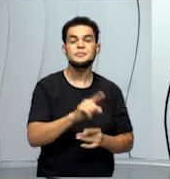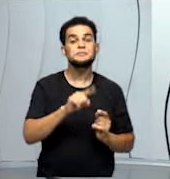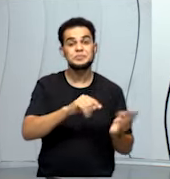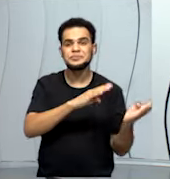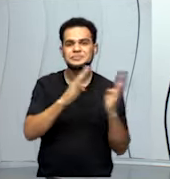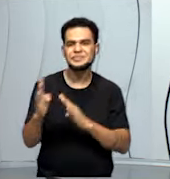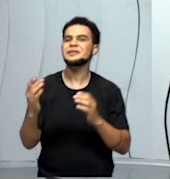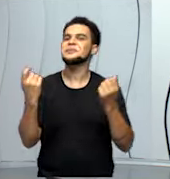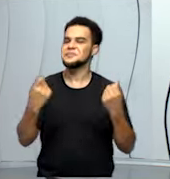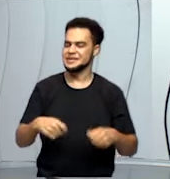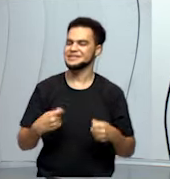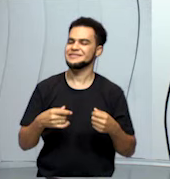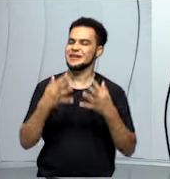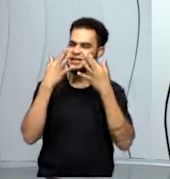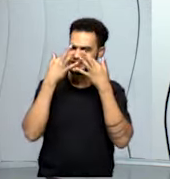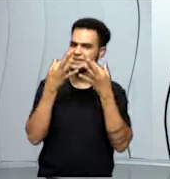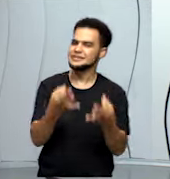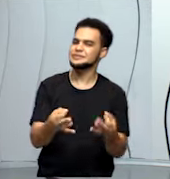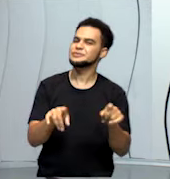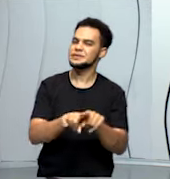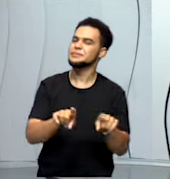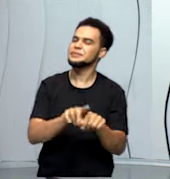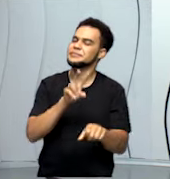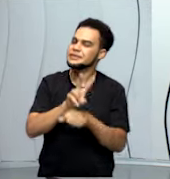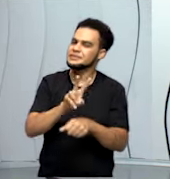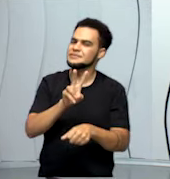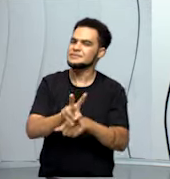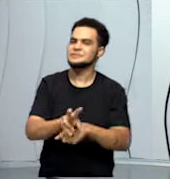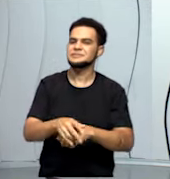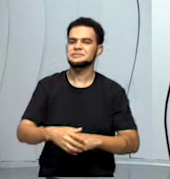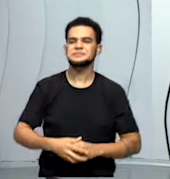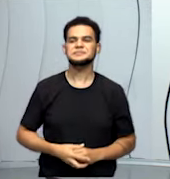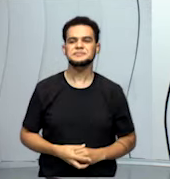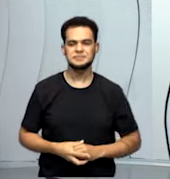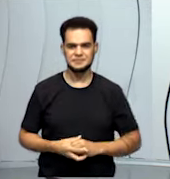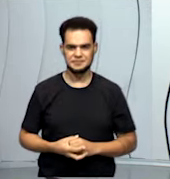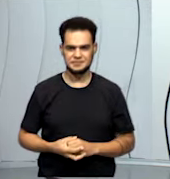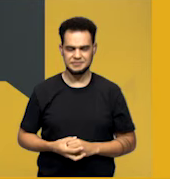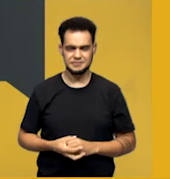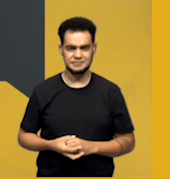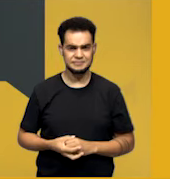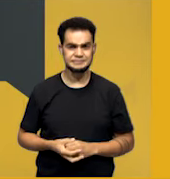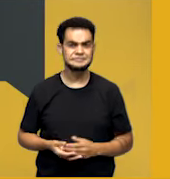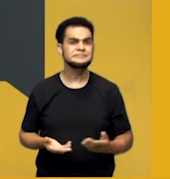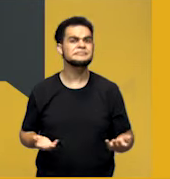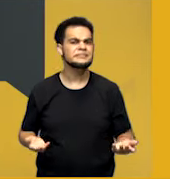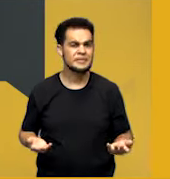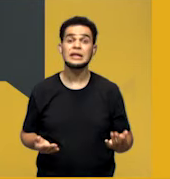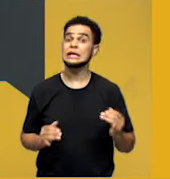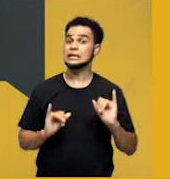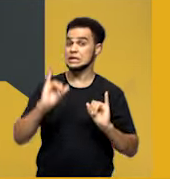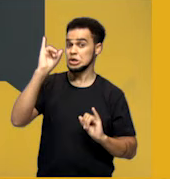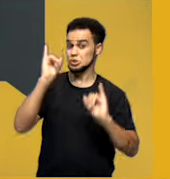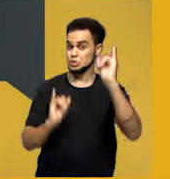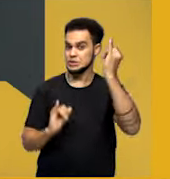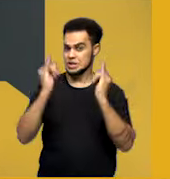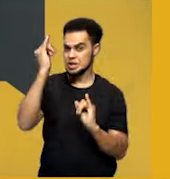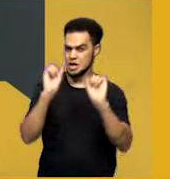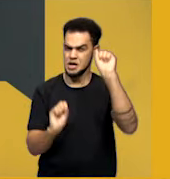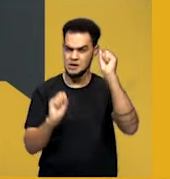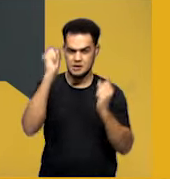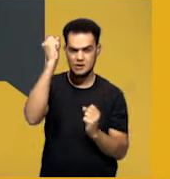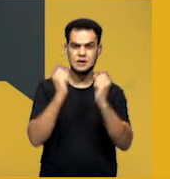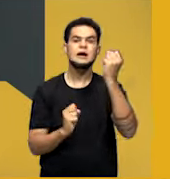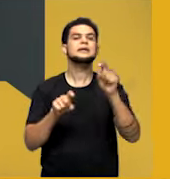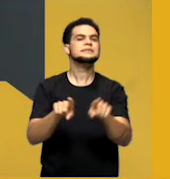levar em consideração a preservação da água. A indústria também gasta água para